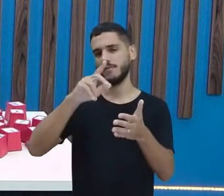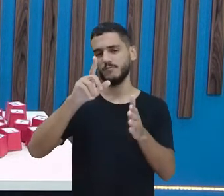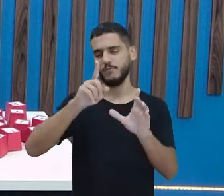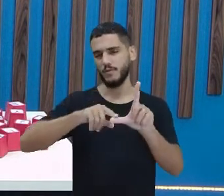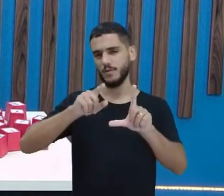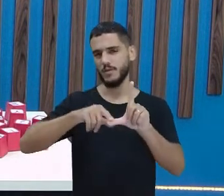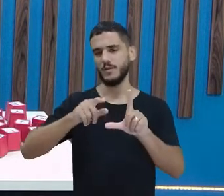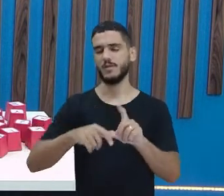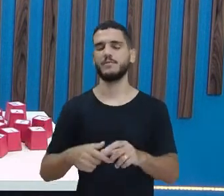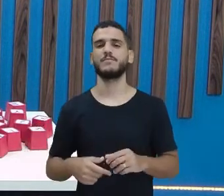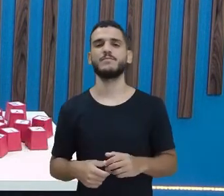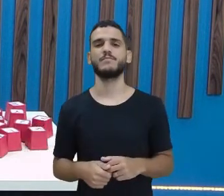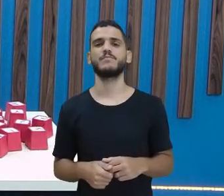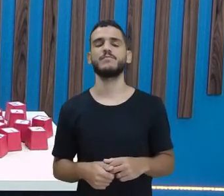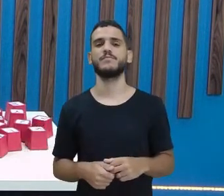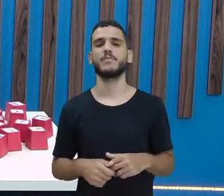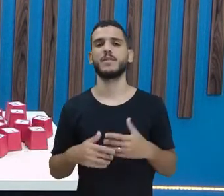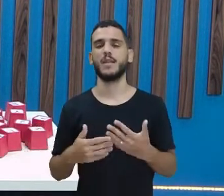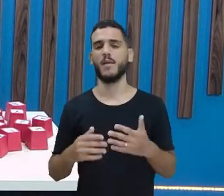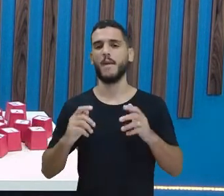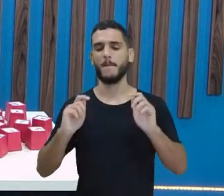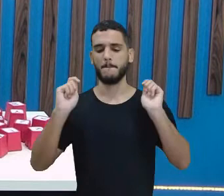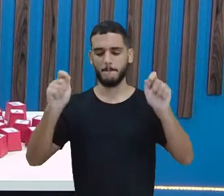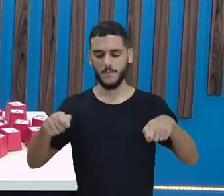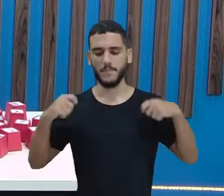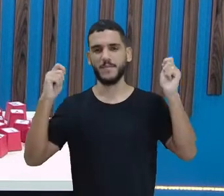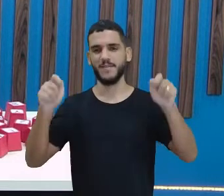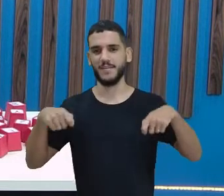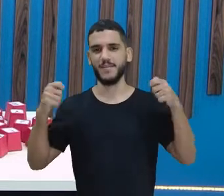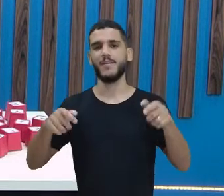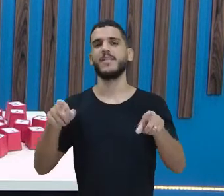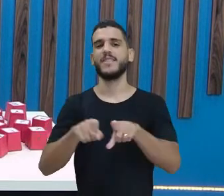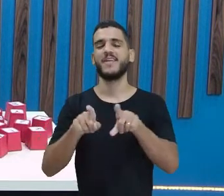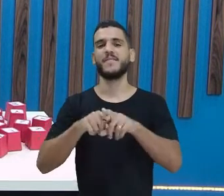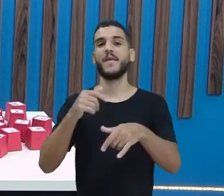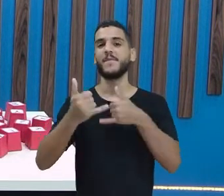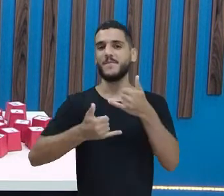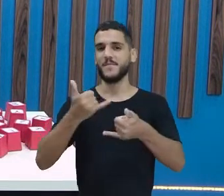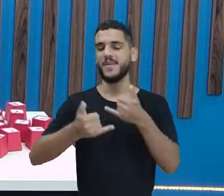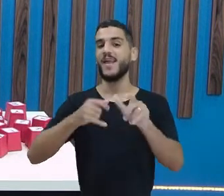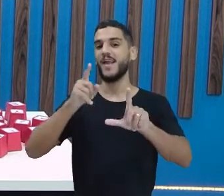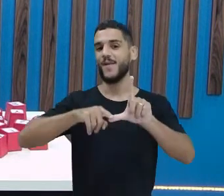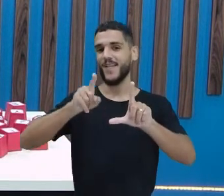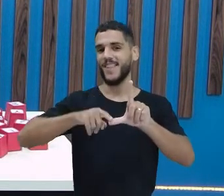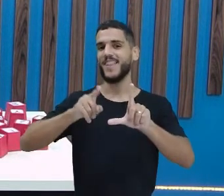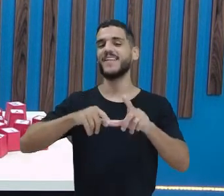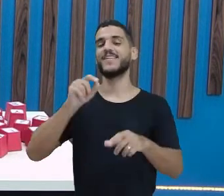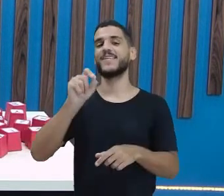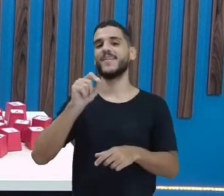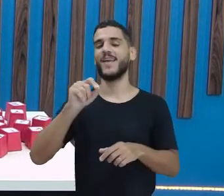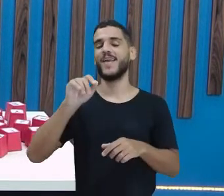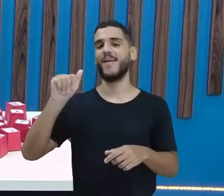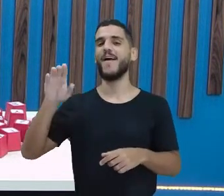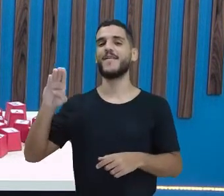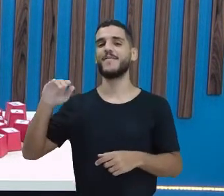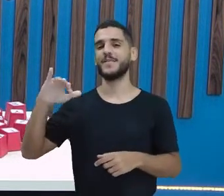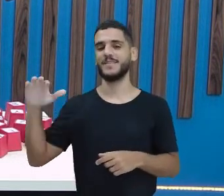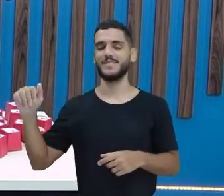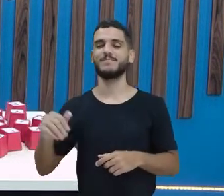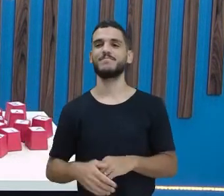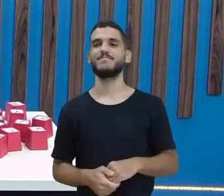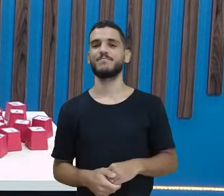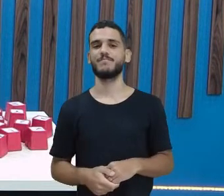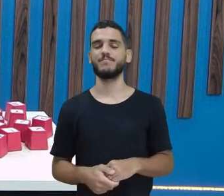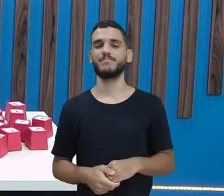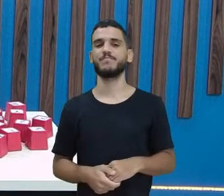parlenda, você vai pulando corda e pode brincar com as letras do nosso alfabeto. E as letras,